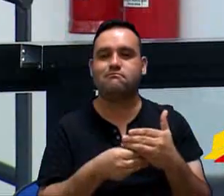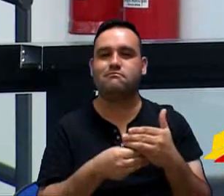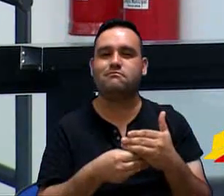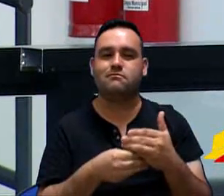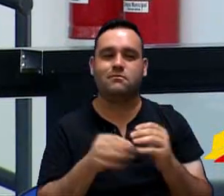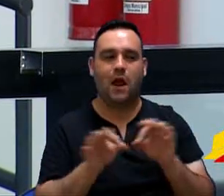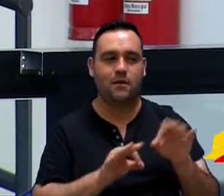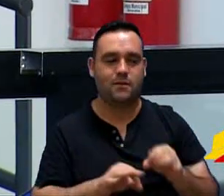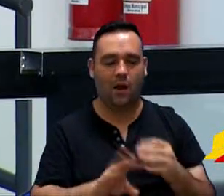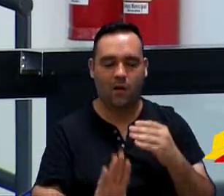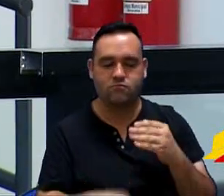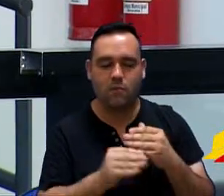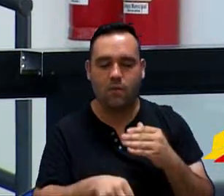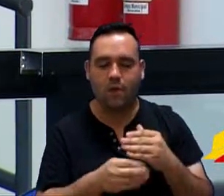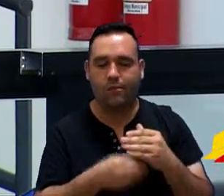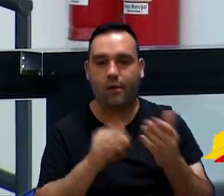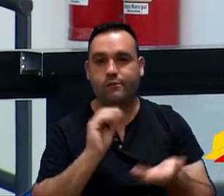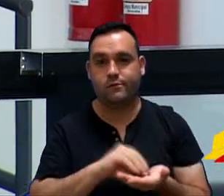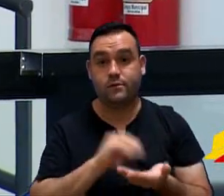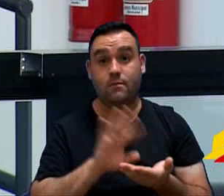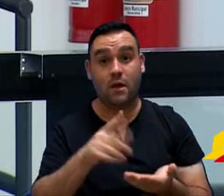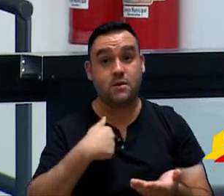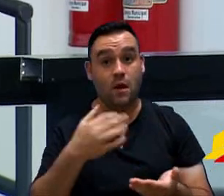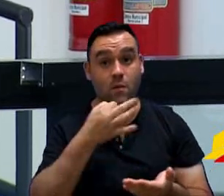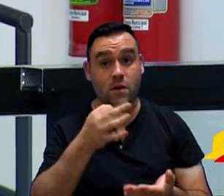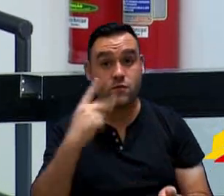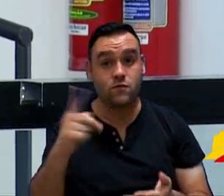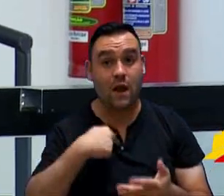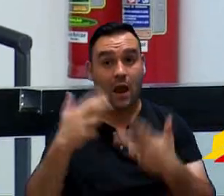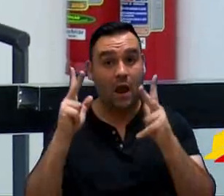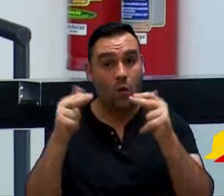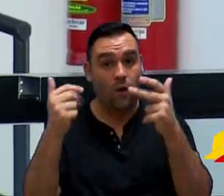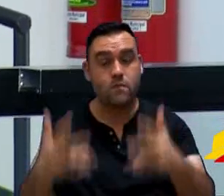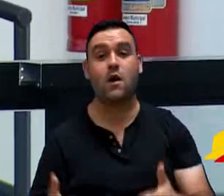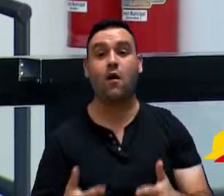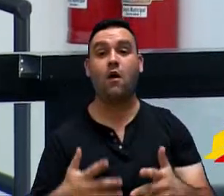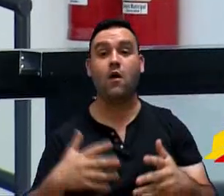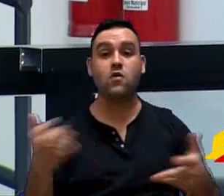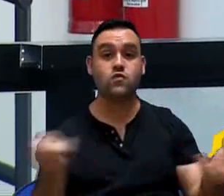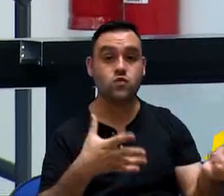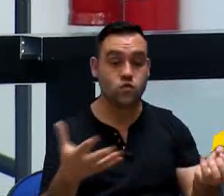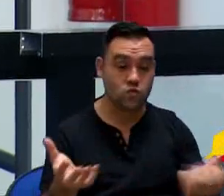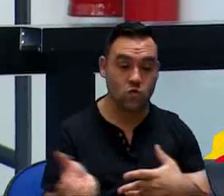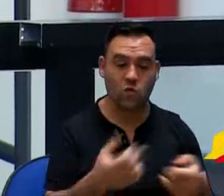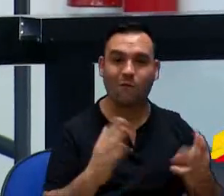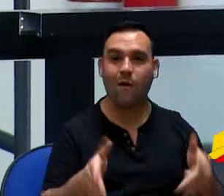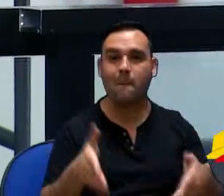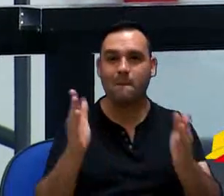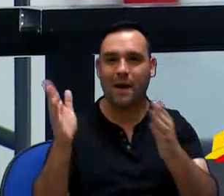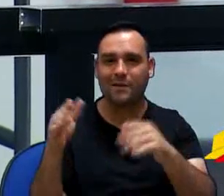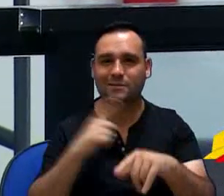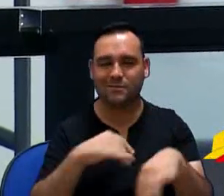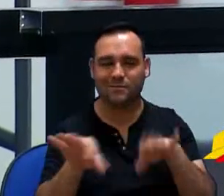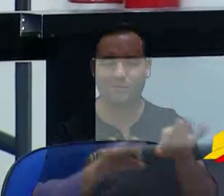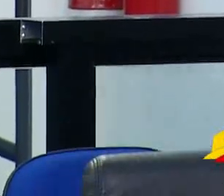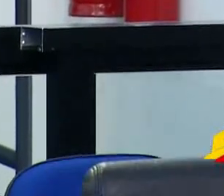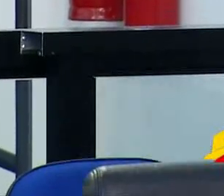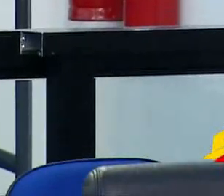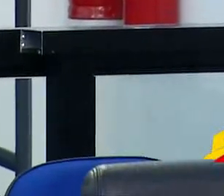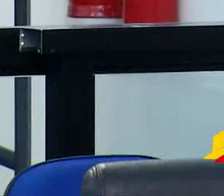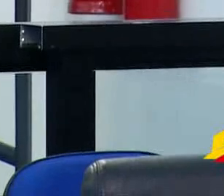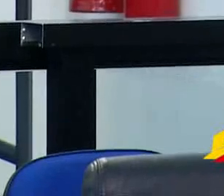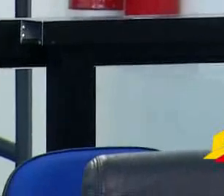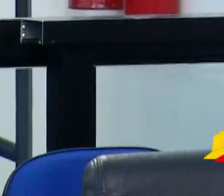projeto. Mas, ao meu ver, como o senhor está citando aí, novos empreendimentos que são realizados agora,